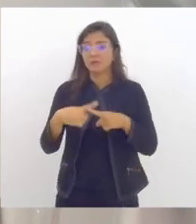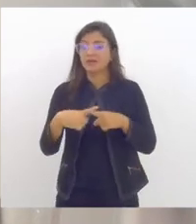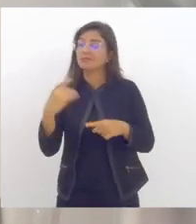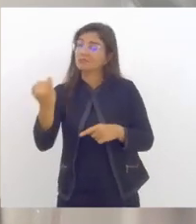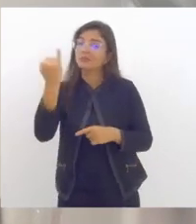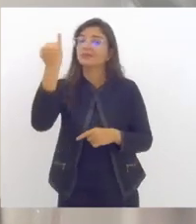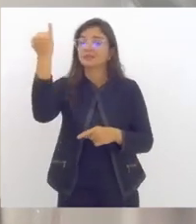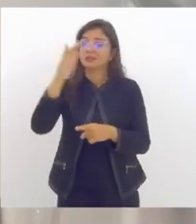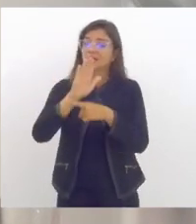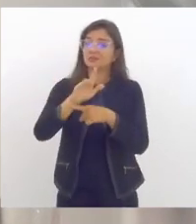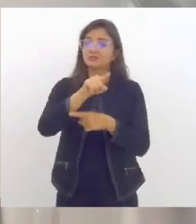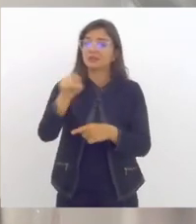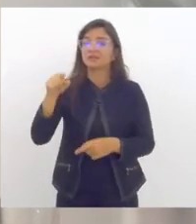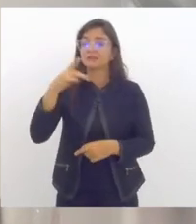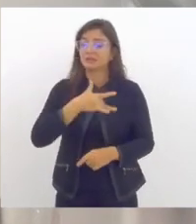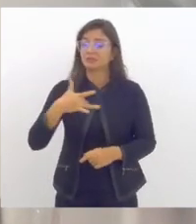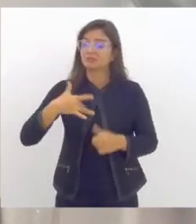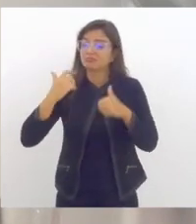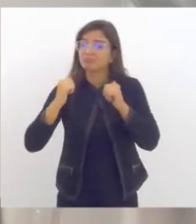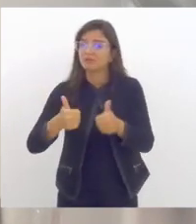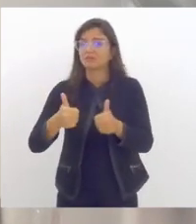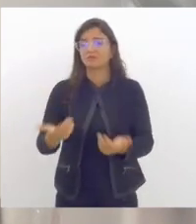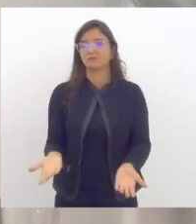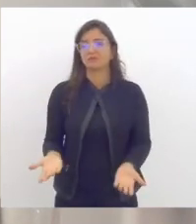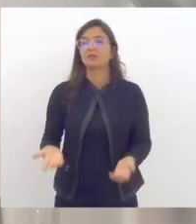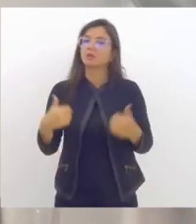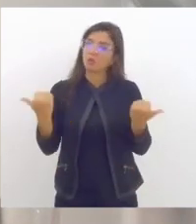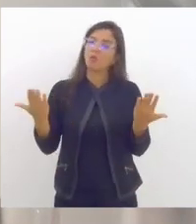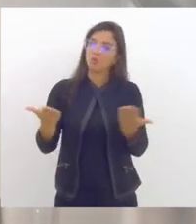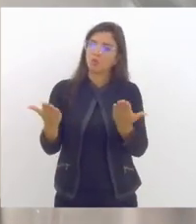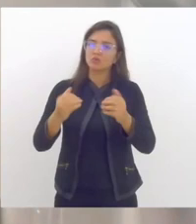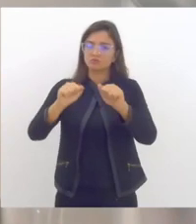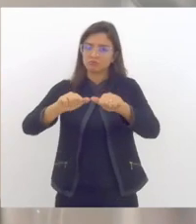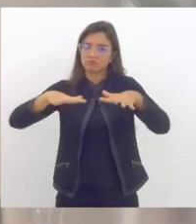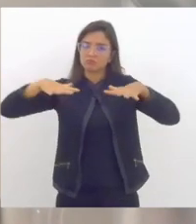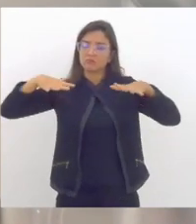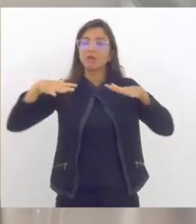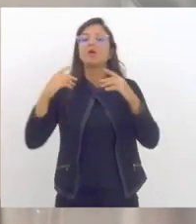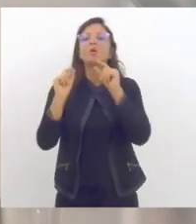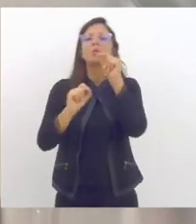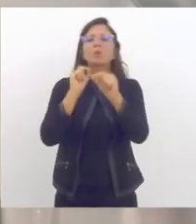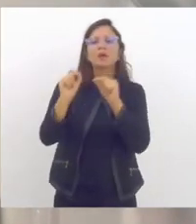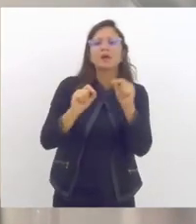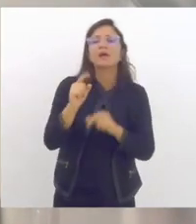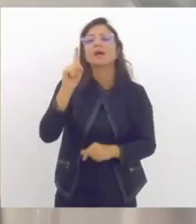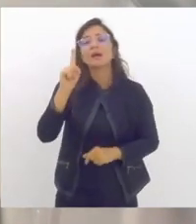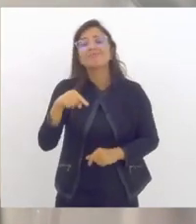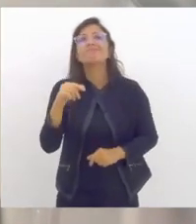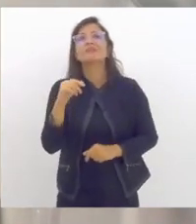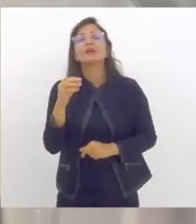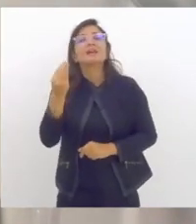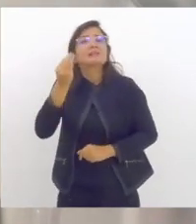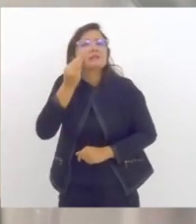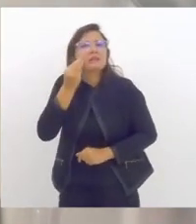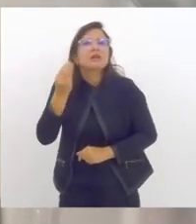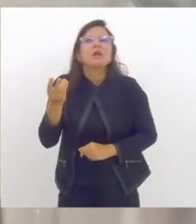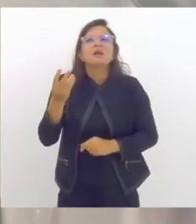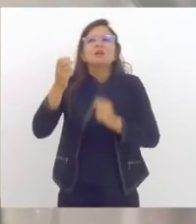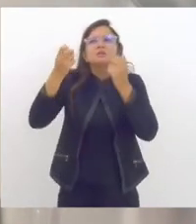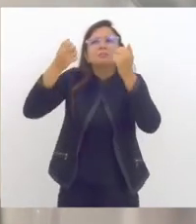à saúde desses estudantes. Então, o objetivo da nossa audiência pública é tentar dimensionar esses problemas,